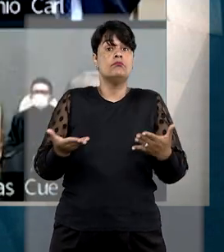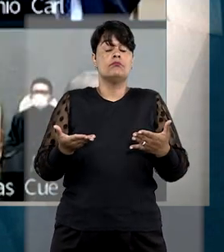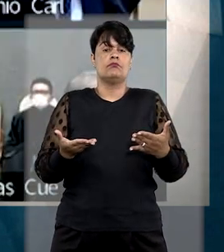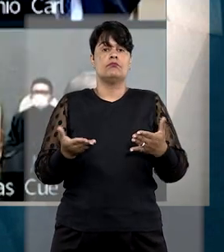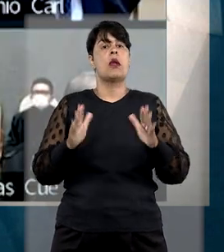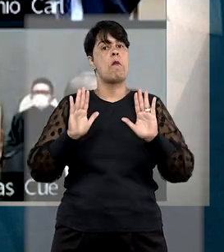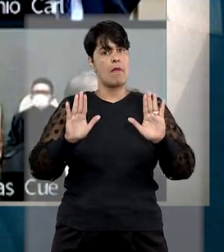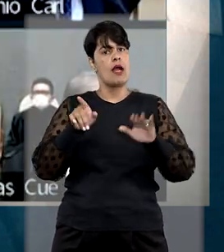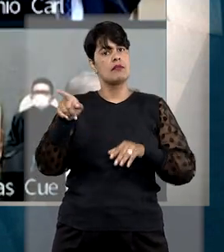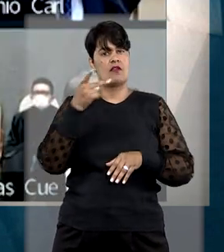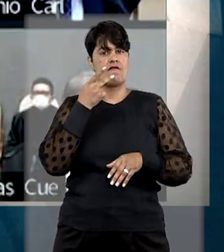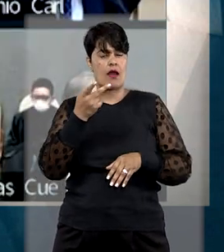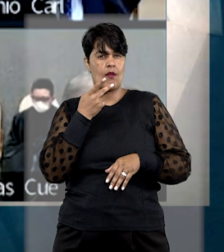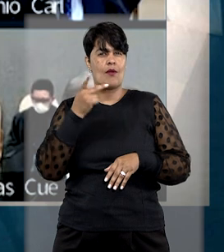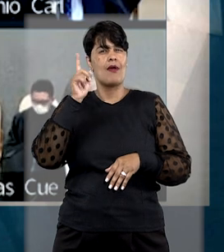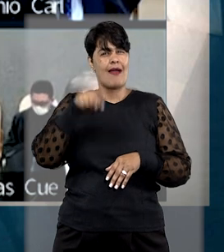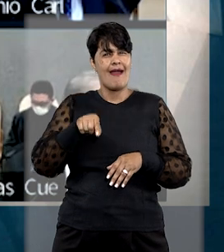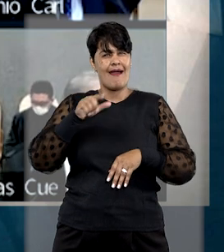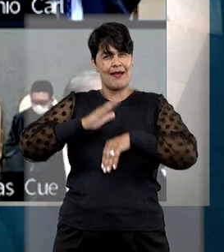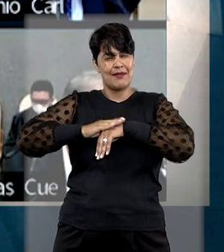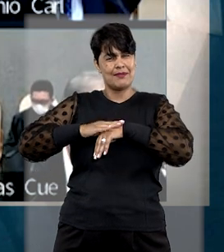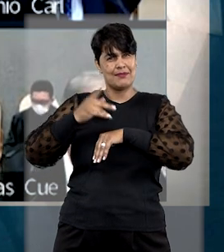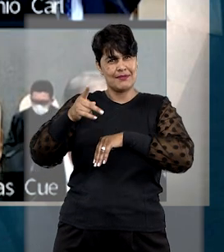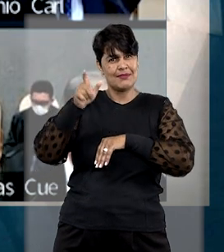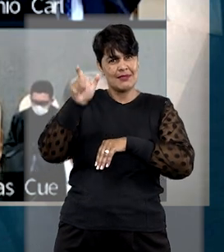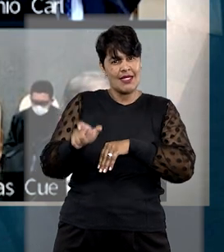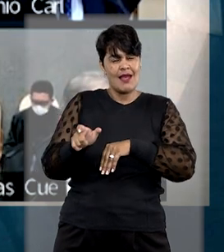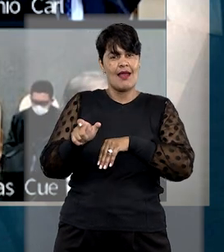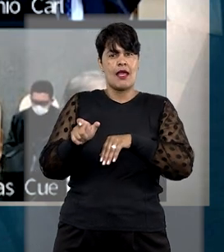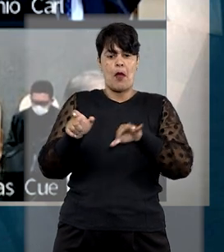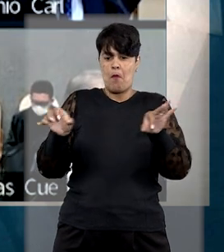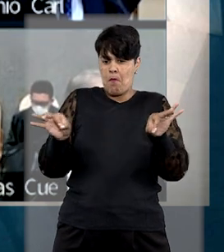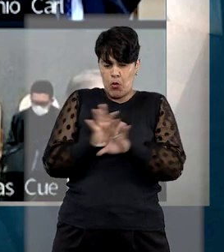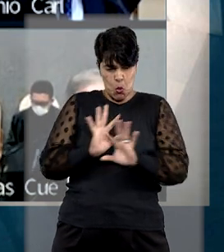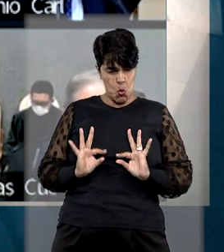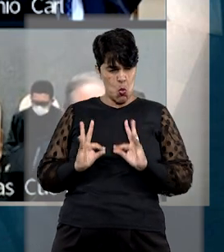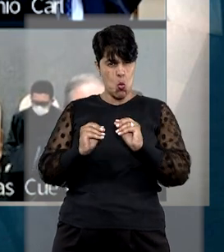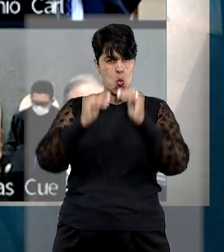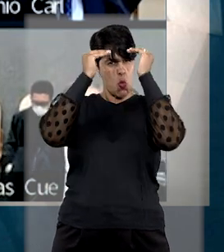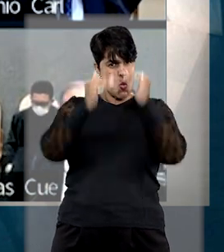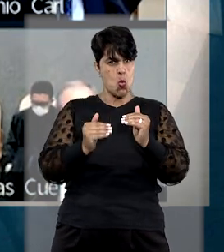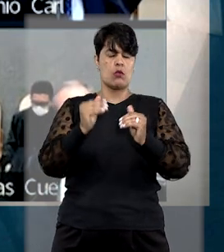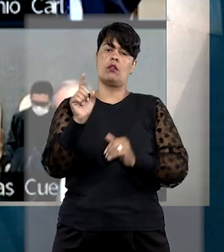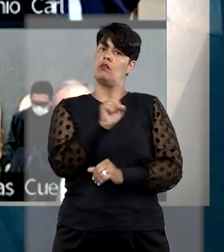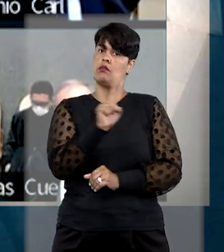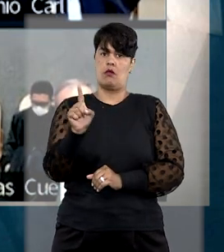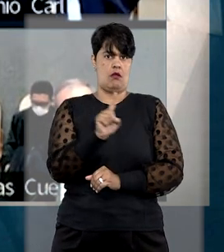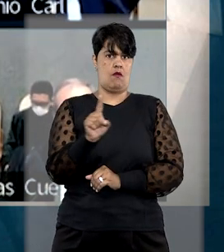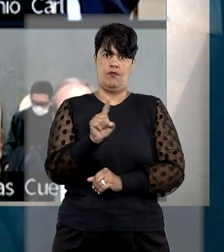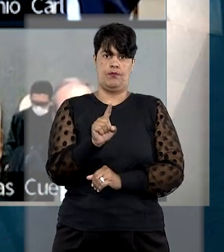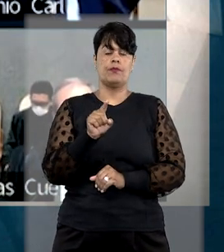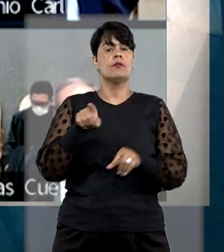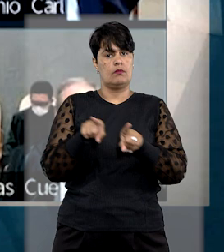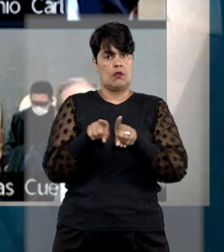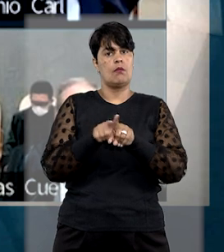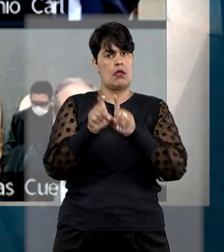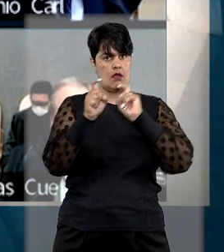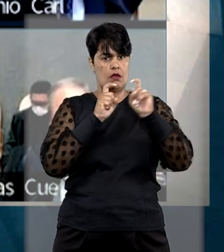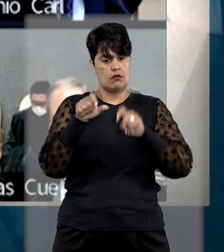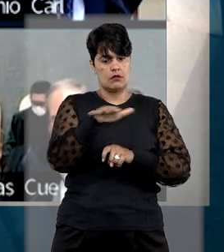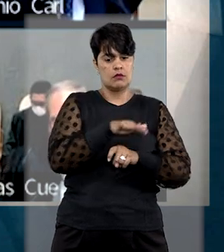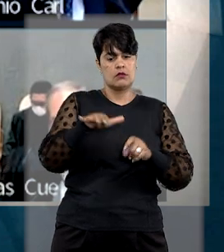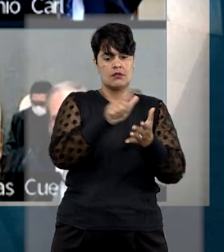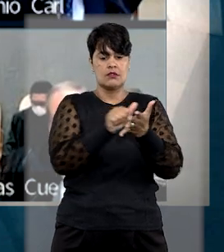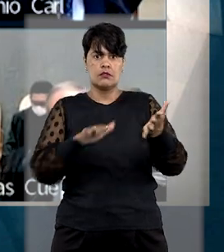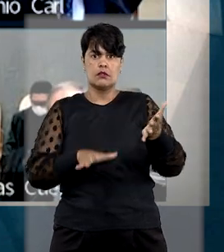Mas o ministro apontou que essa posição não deve ser considerada absoluta e que a atividade administrativa regulatória